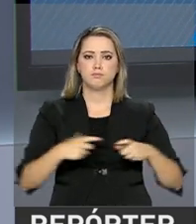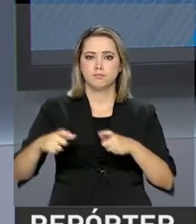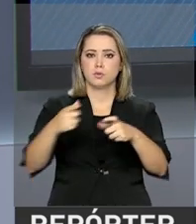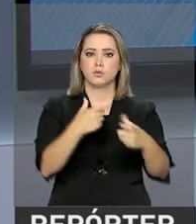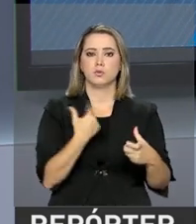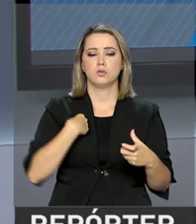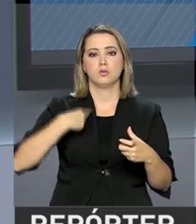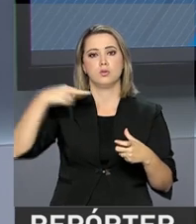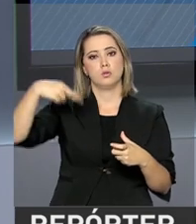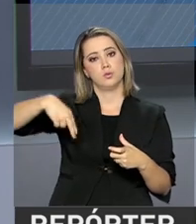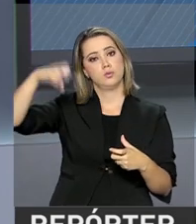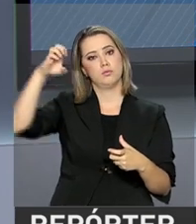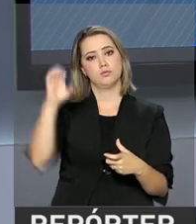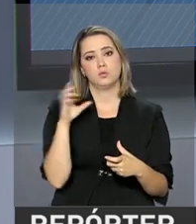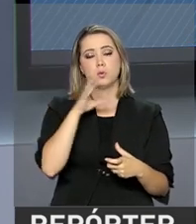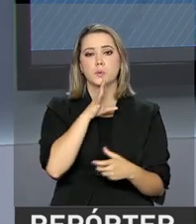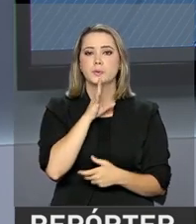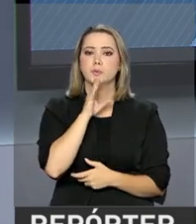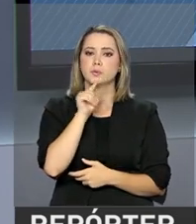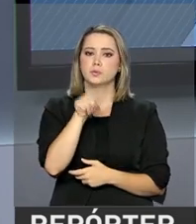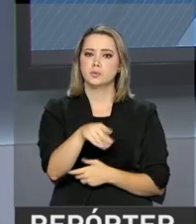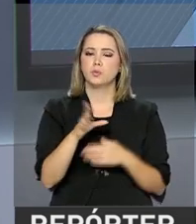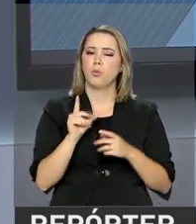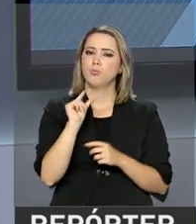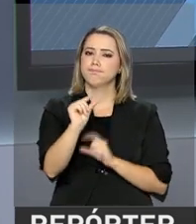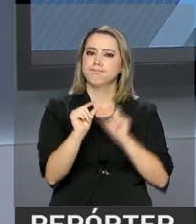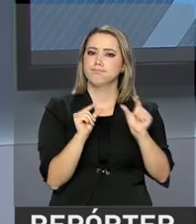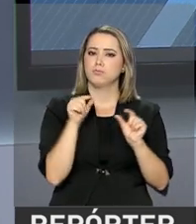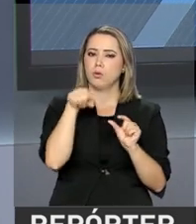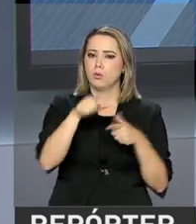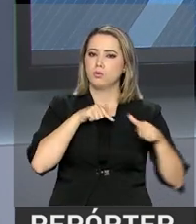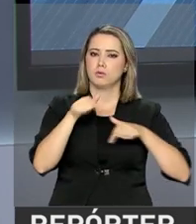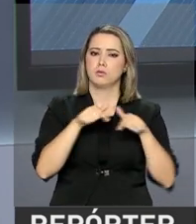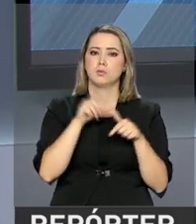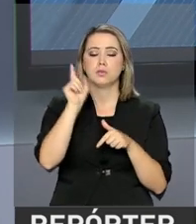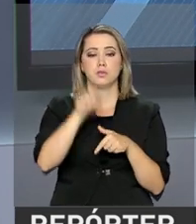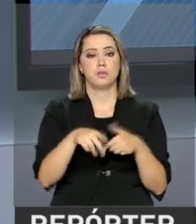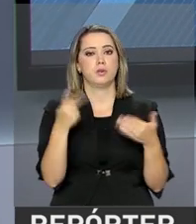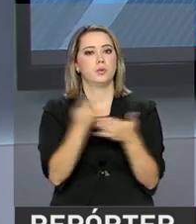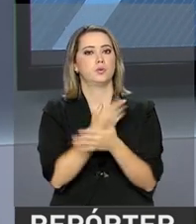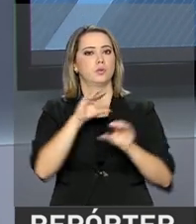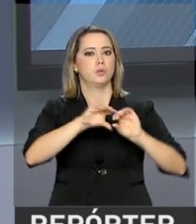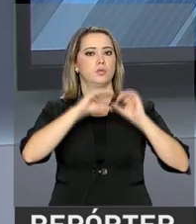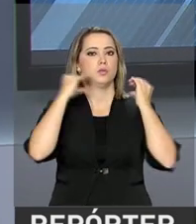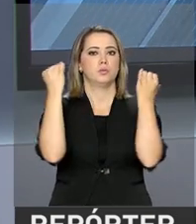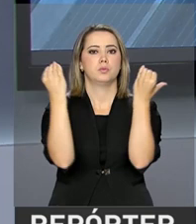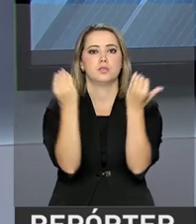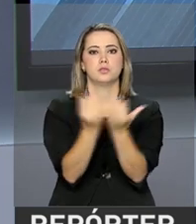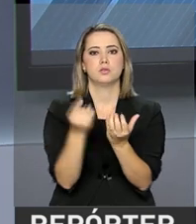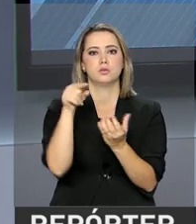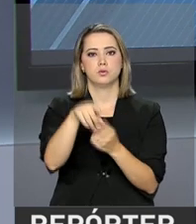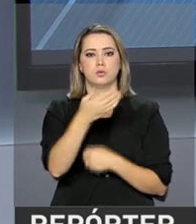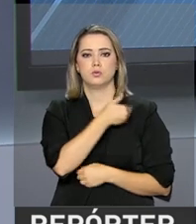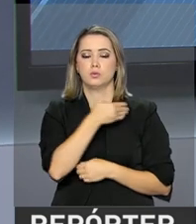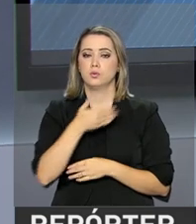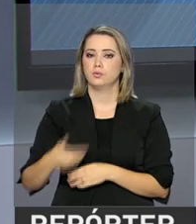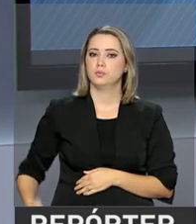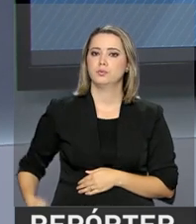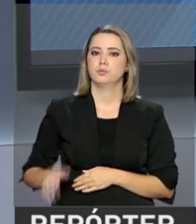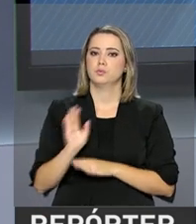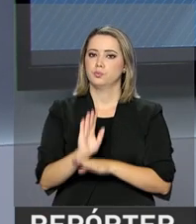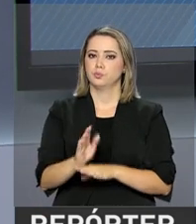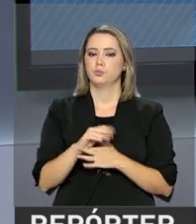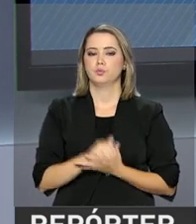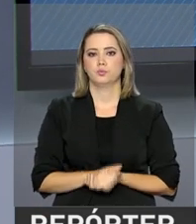instalados na região Nordeste. Vamos conhecer um pouco mais sobre este trabalho que é feito pela comunidade com apoio do